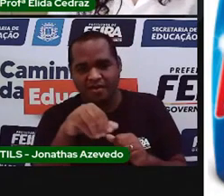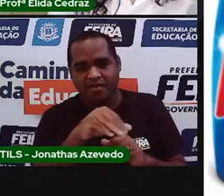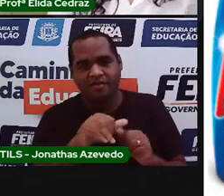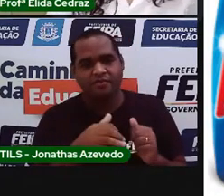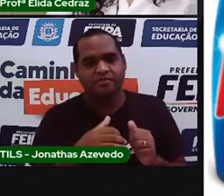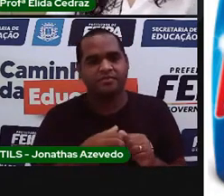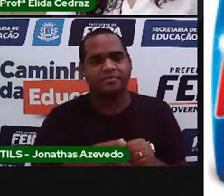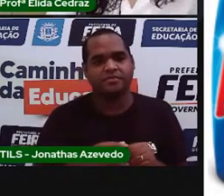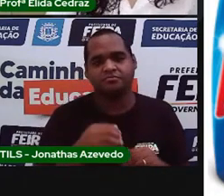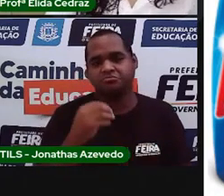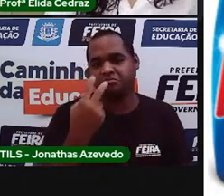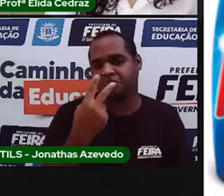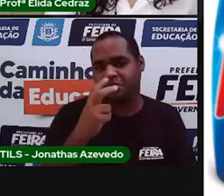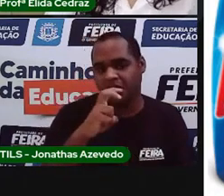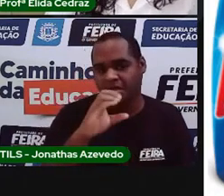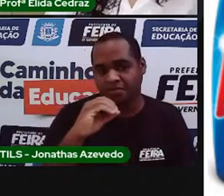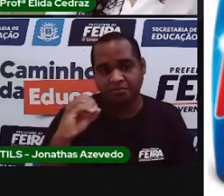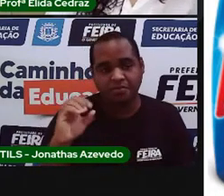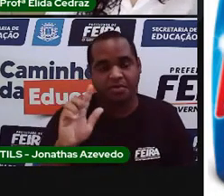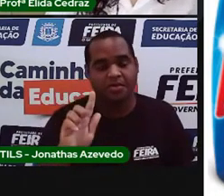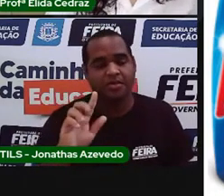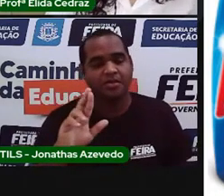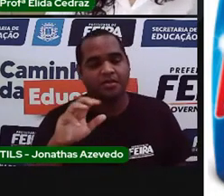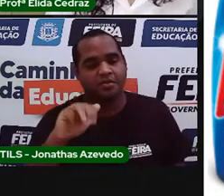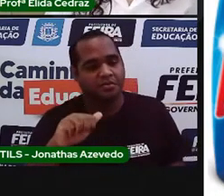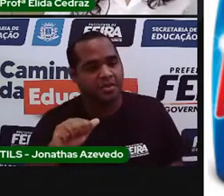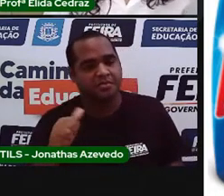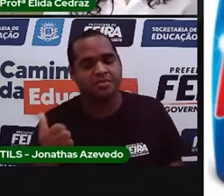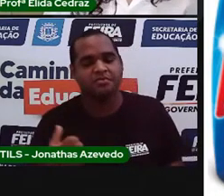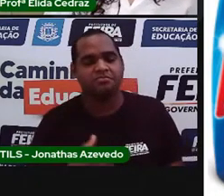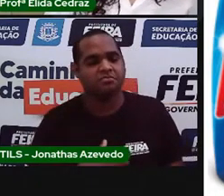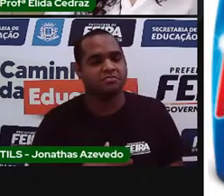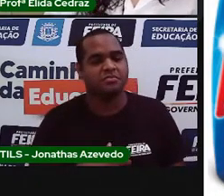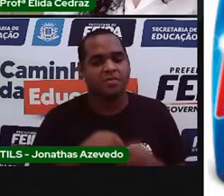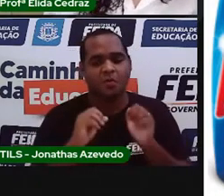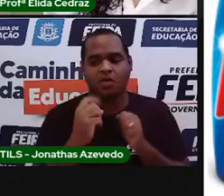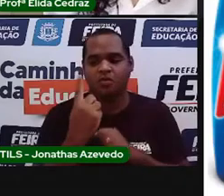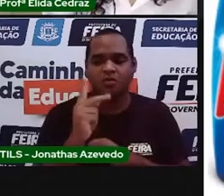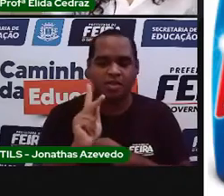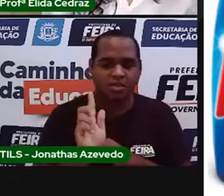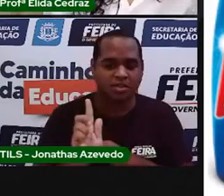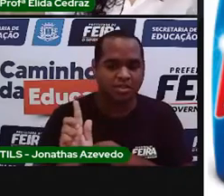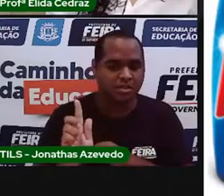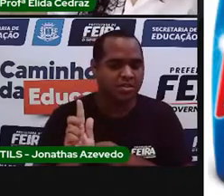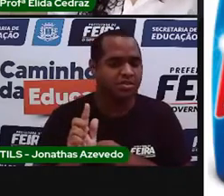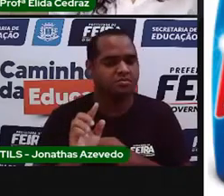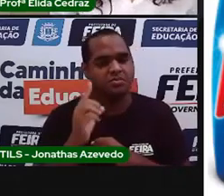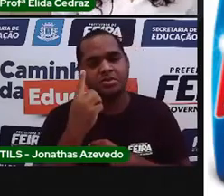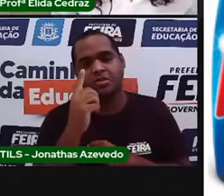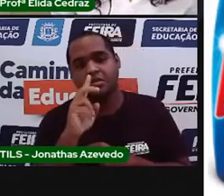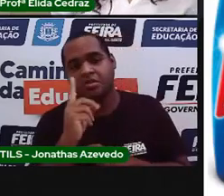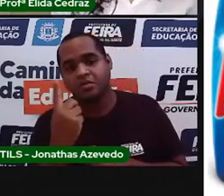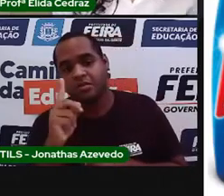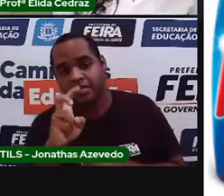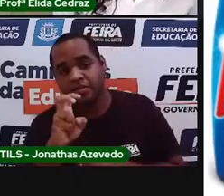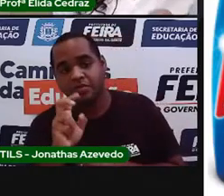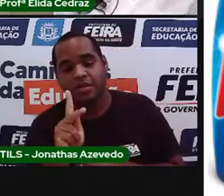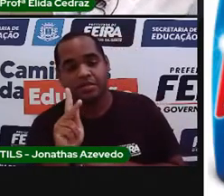de 500 gramas, que é o meio quilo. De um quilo, de cinco quilos.